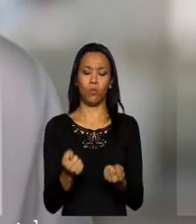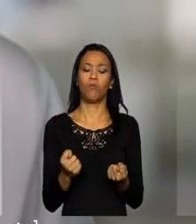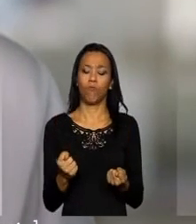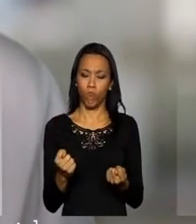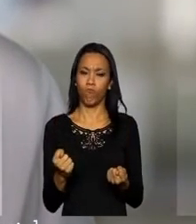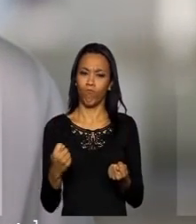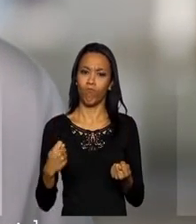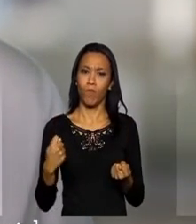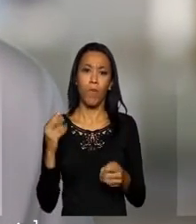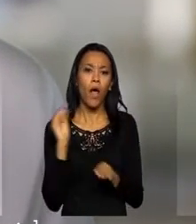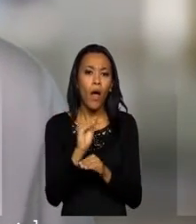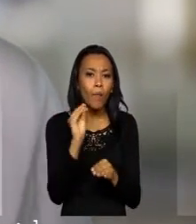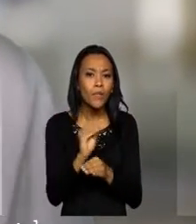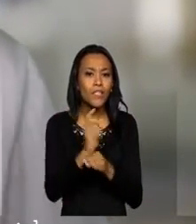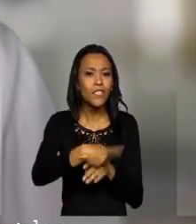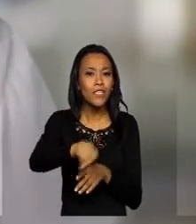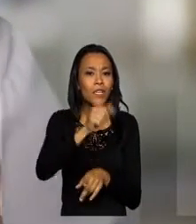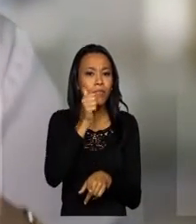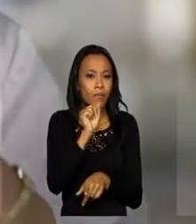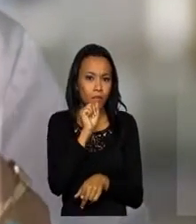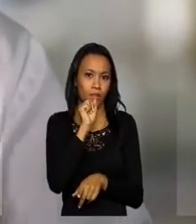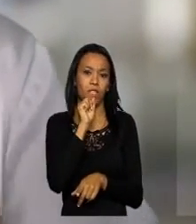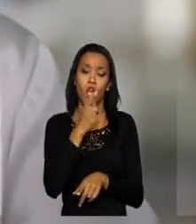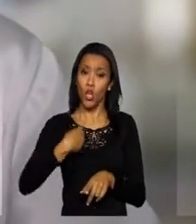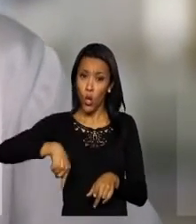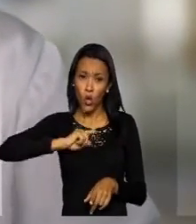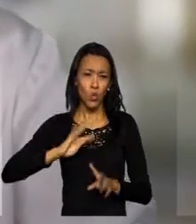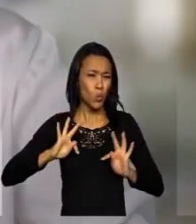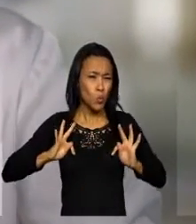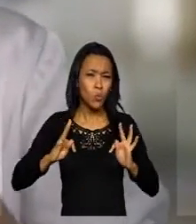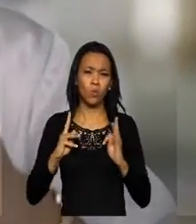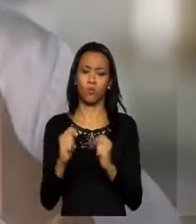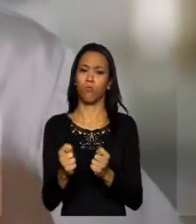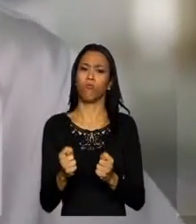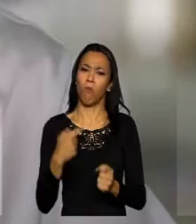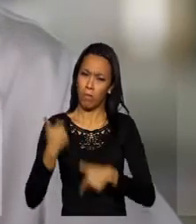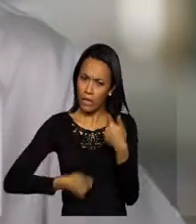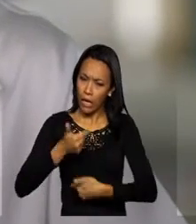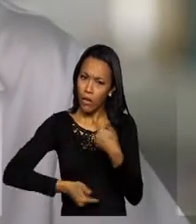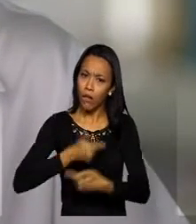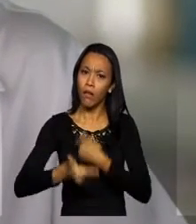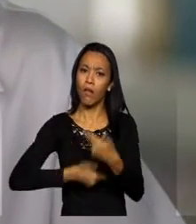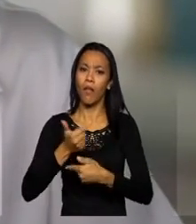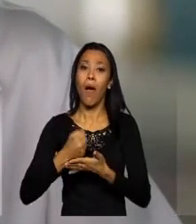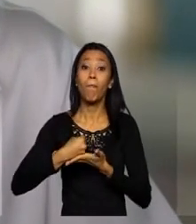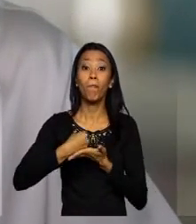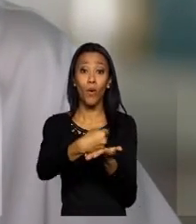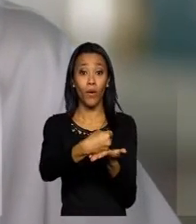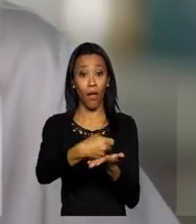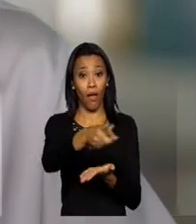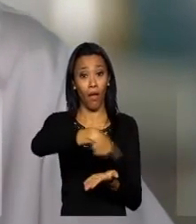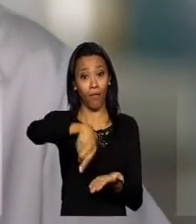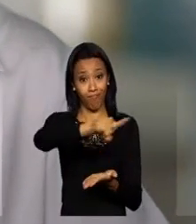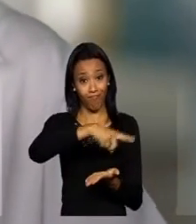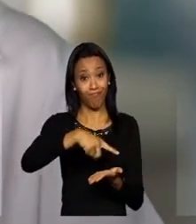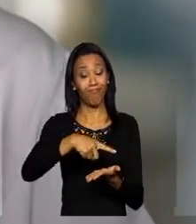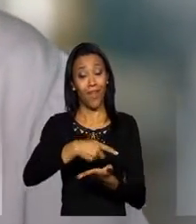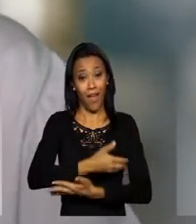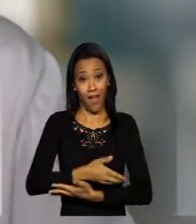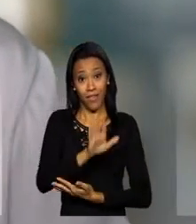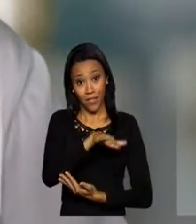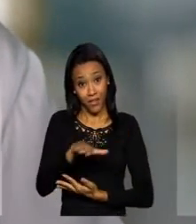nosso alcance para protegê-las. Faremos tudo, absolutamente tudo para apoiar as crianças atingidas